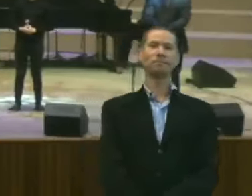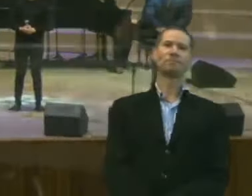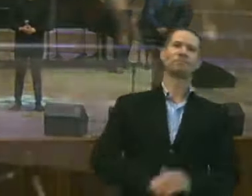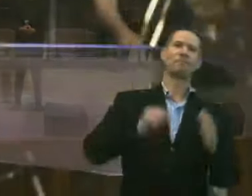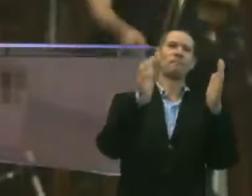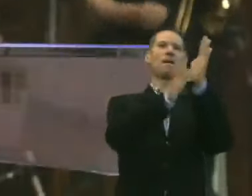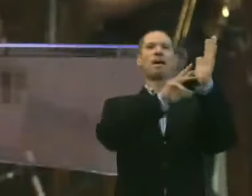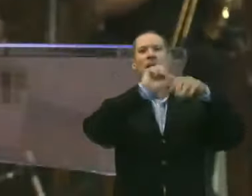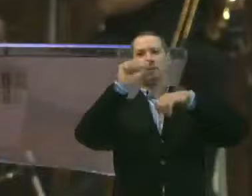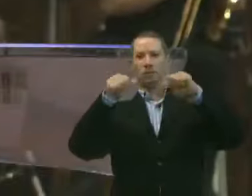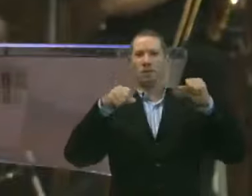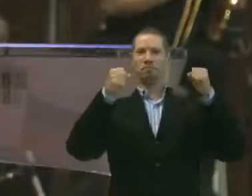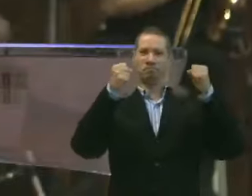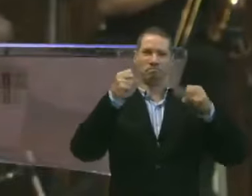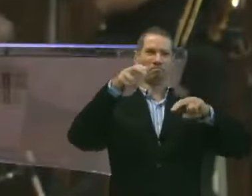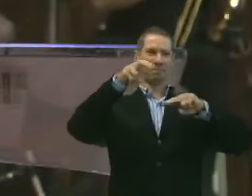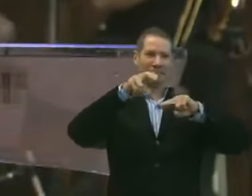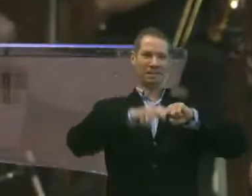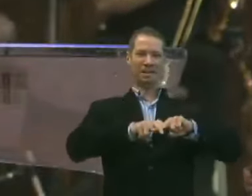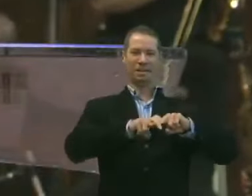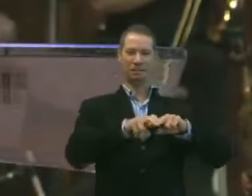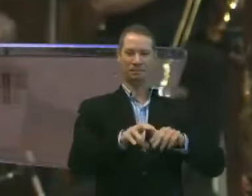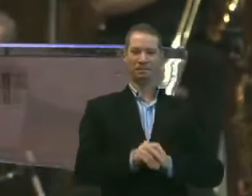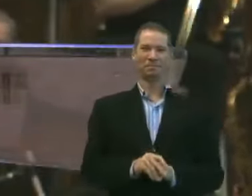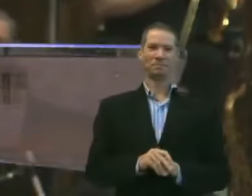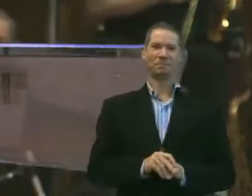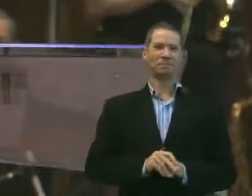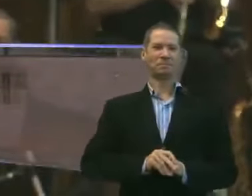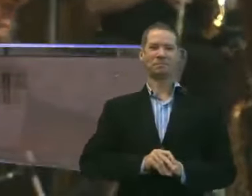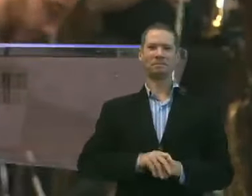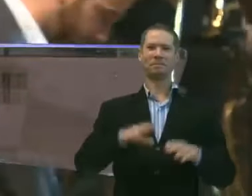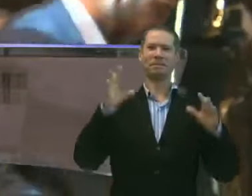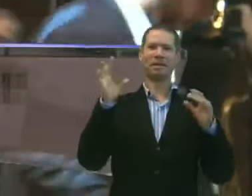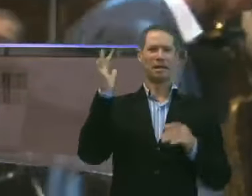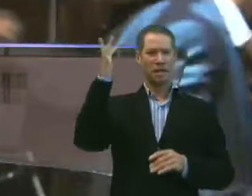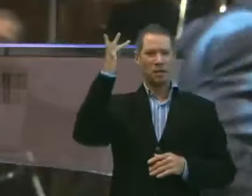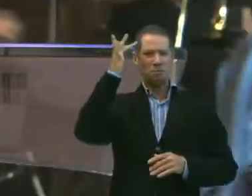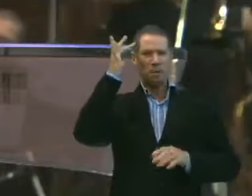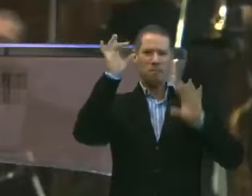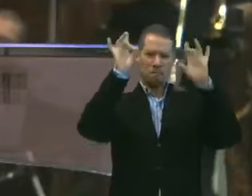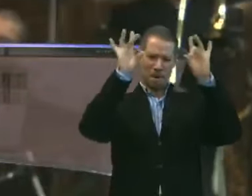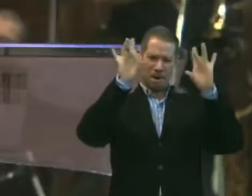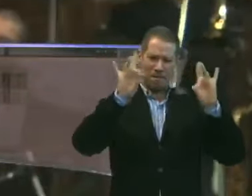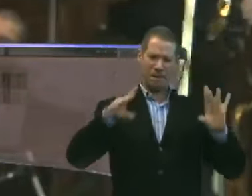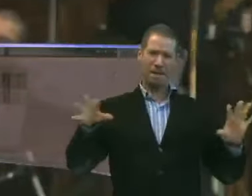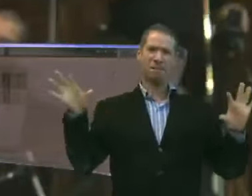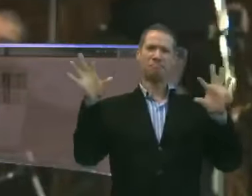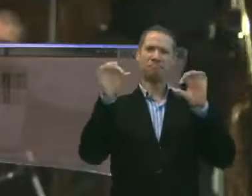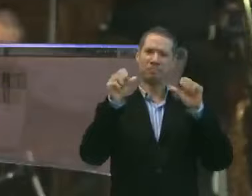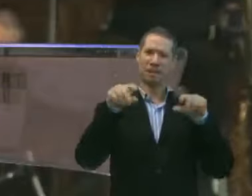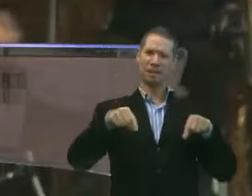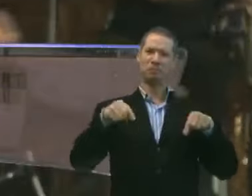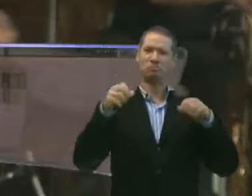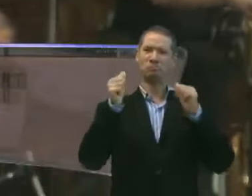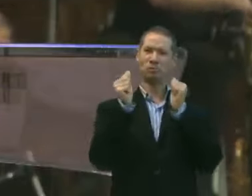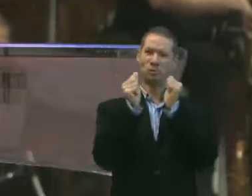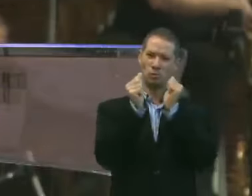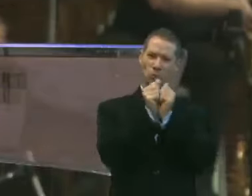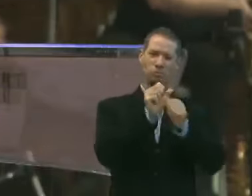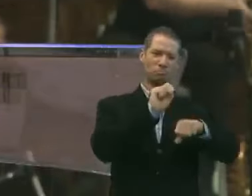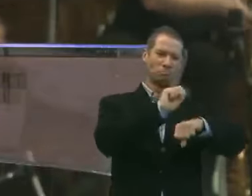Aleluia! Você pode sentar-se, que grande privilégio poder estar aqui com vocês hoje, poder